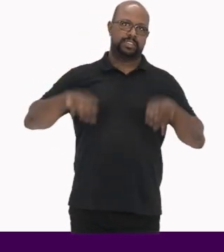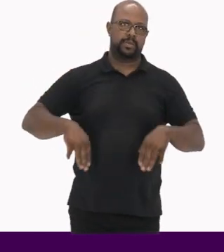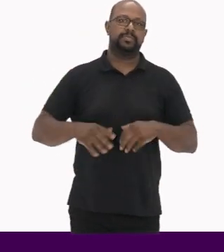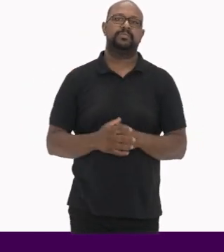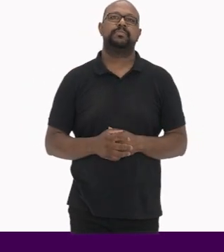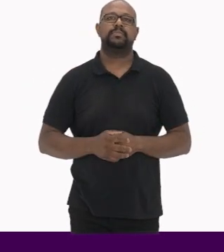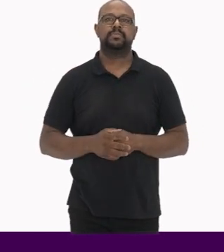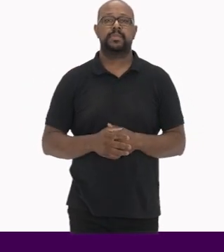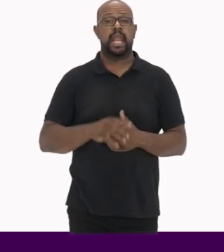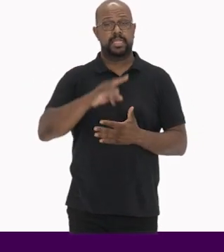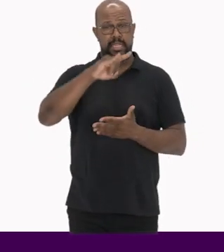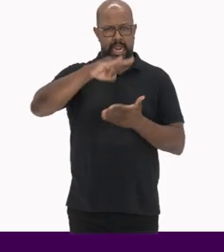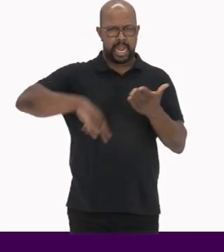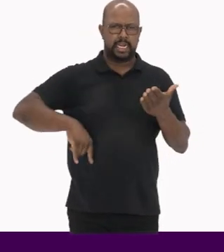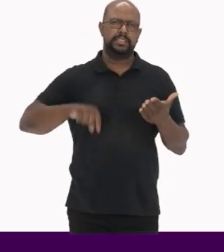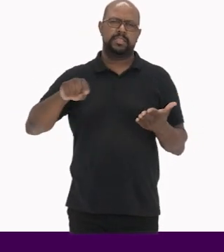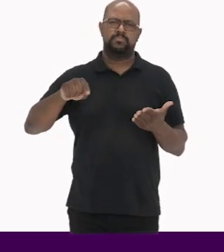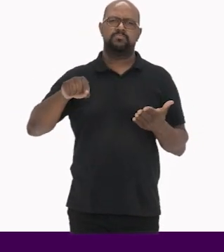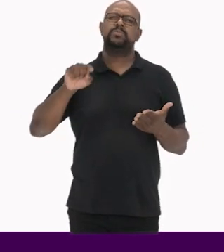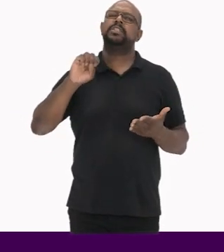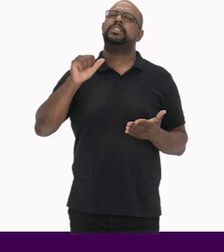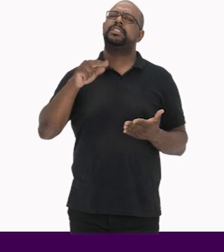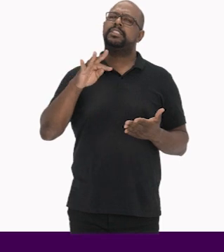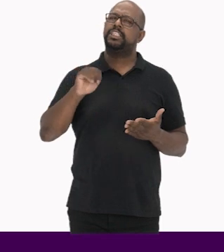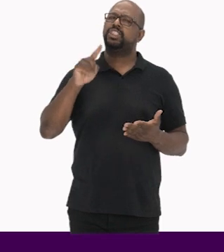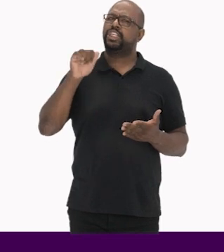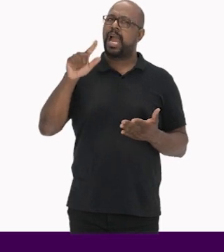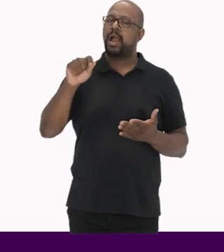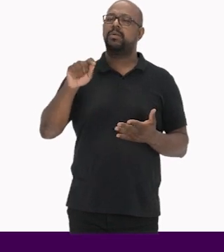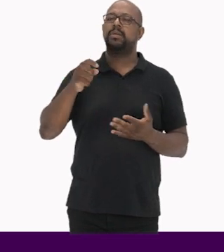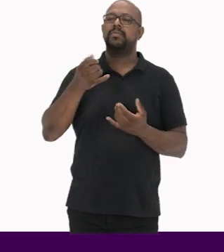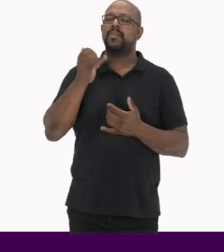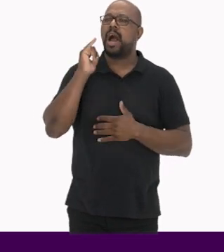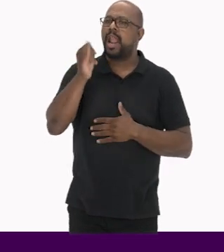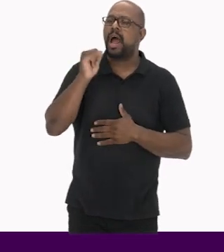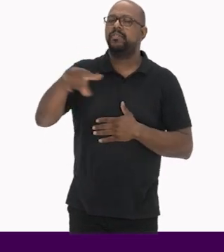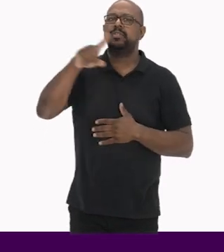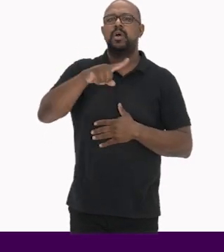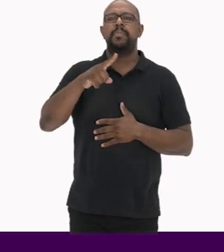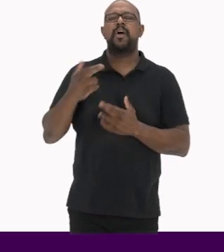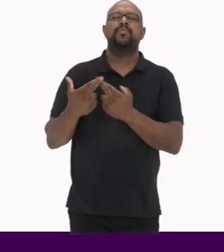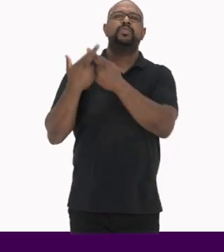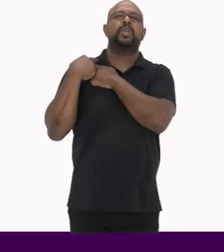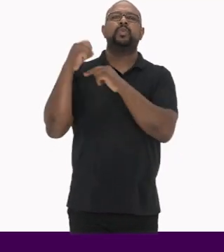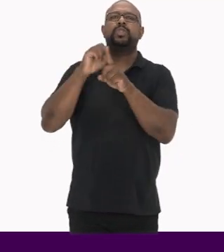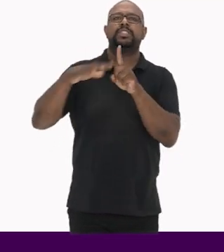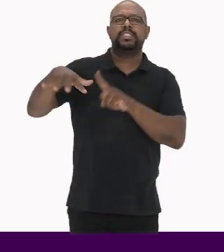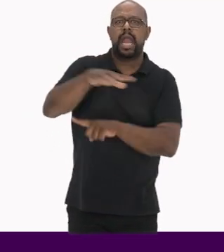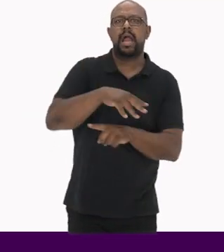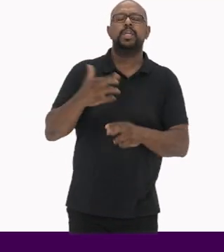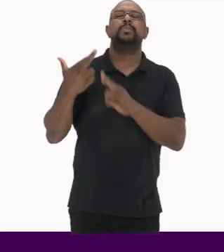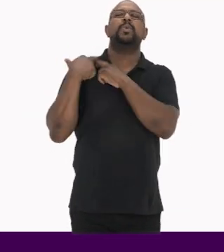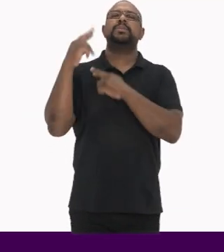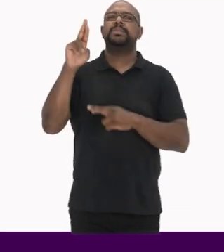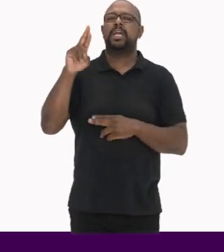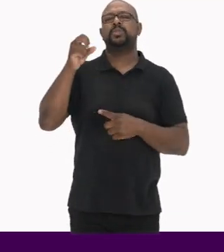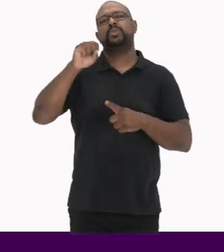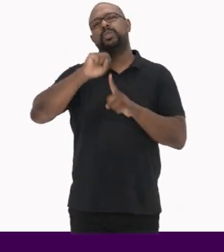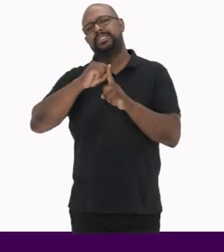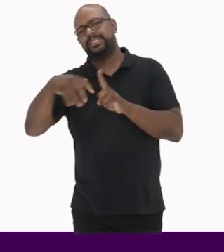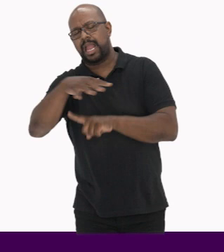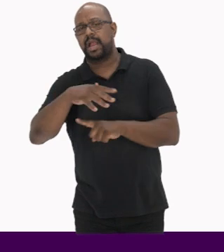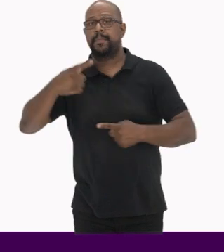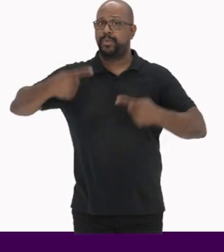A declaração de Santiago enfatizava a função social dos museus E suas responsabilidades sociais e